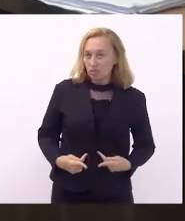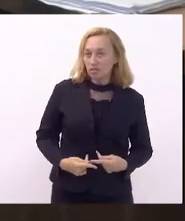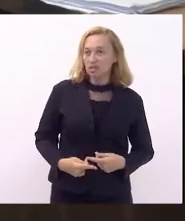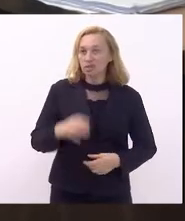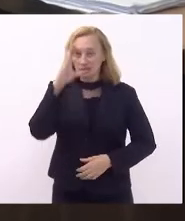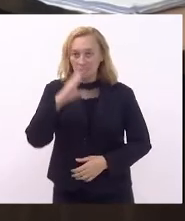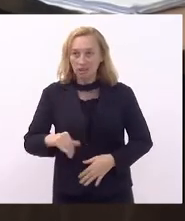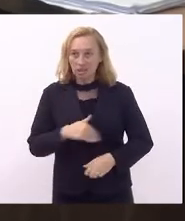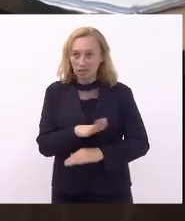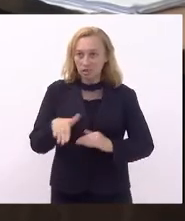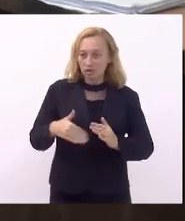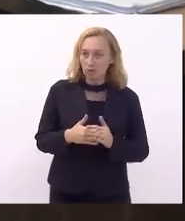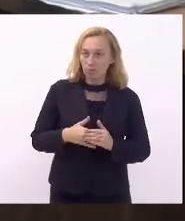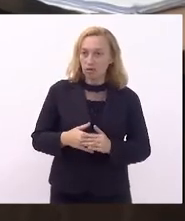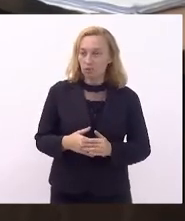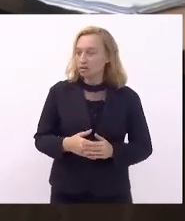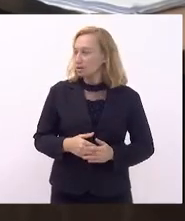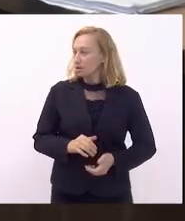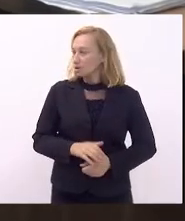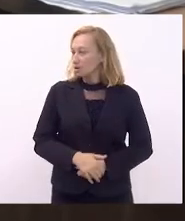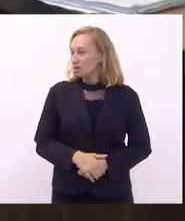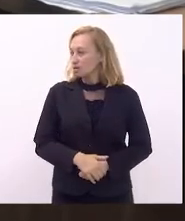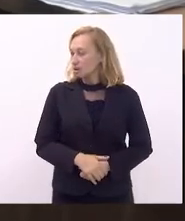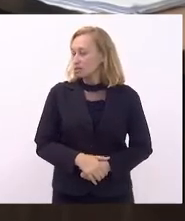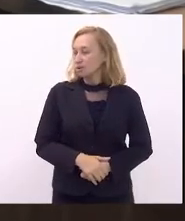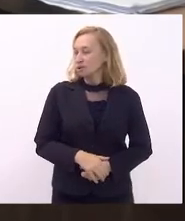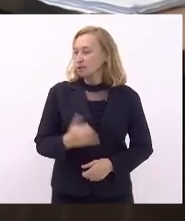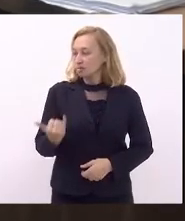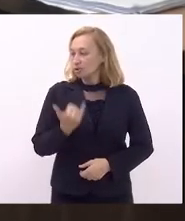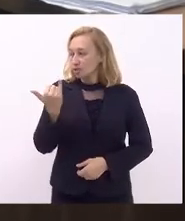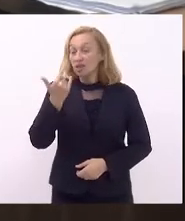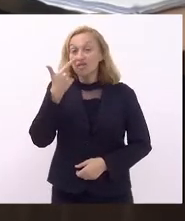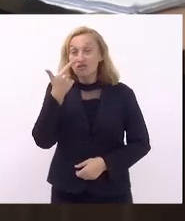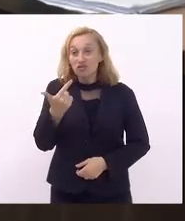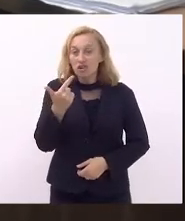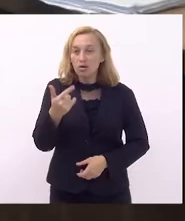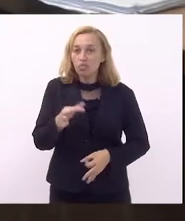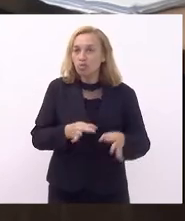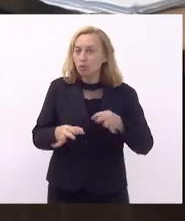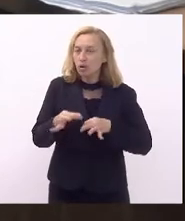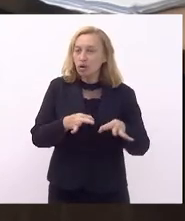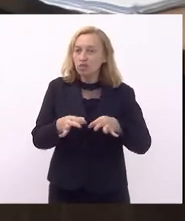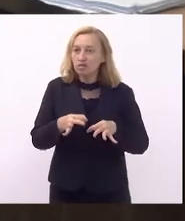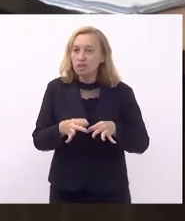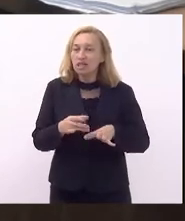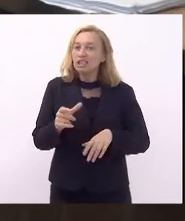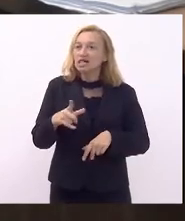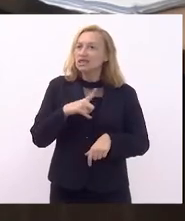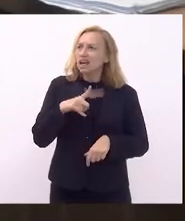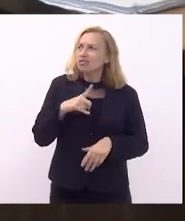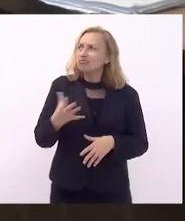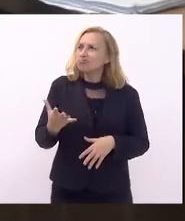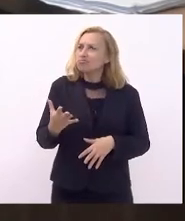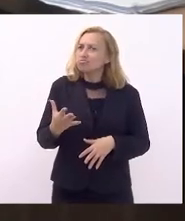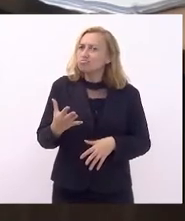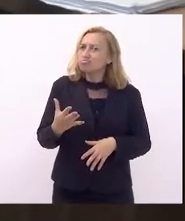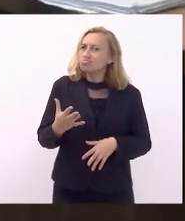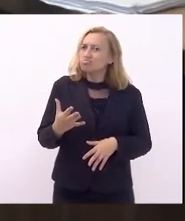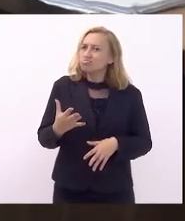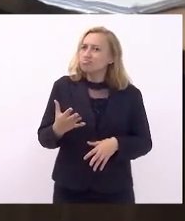de todos e todas. Muito frutífero e próspero ver esse programa que tem uma...